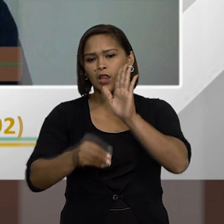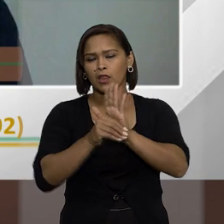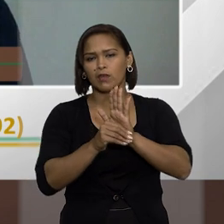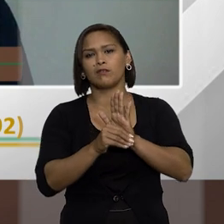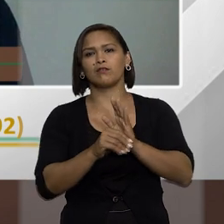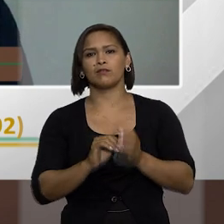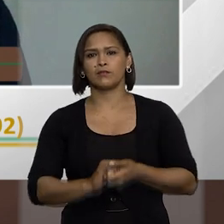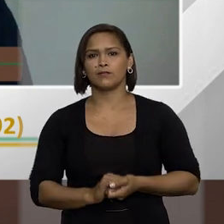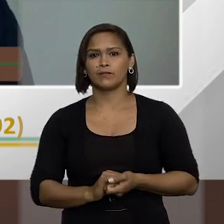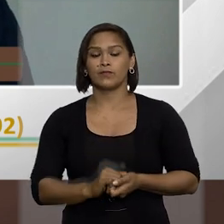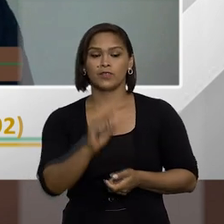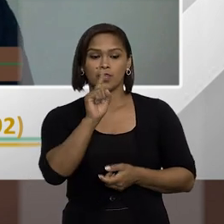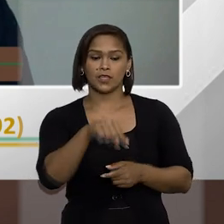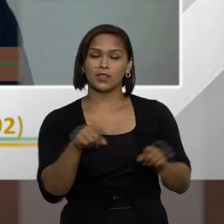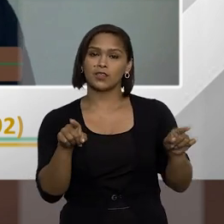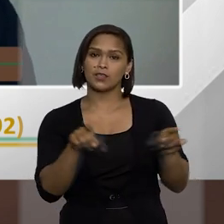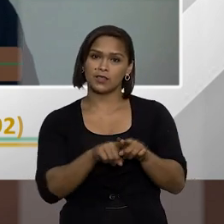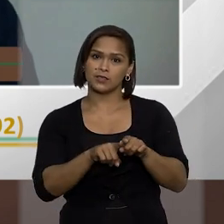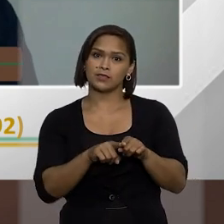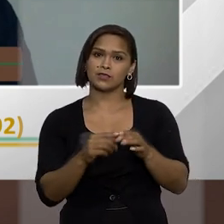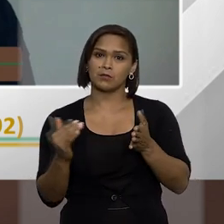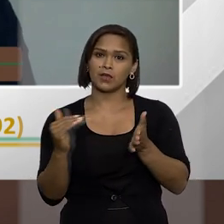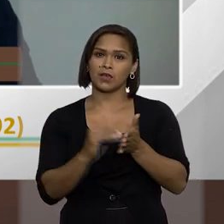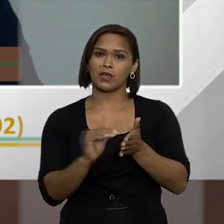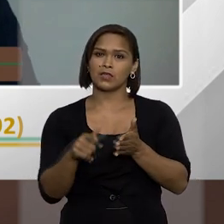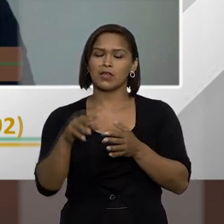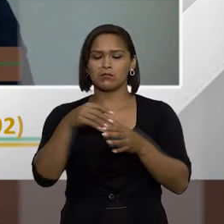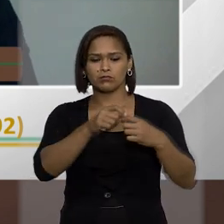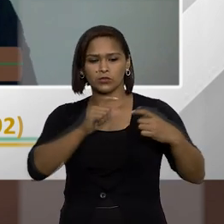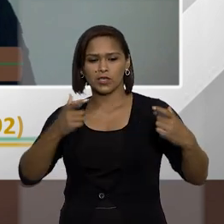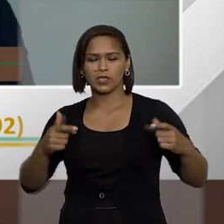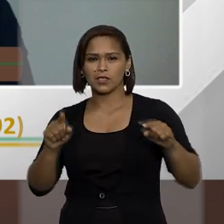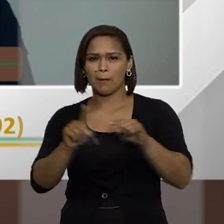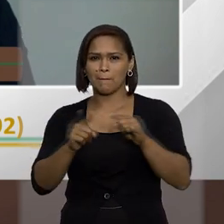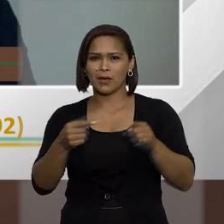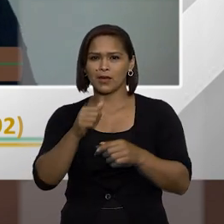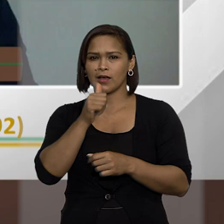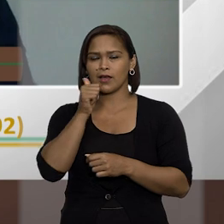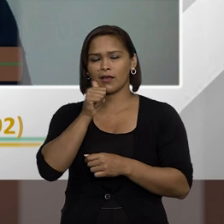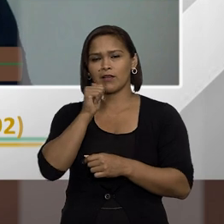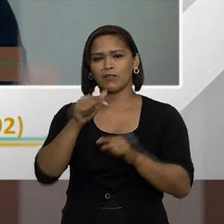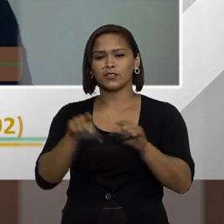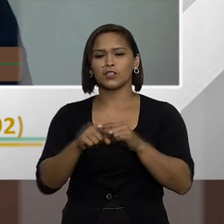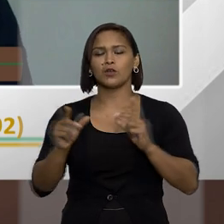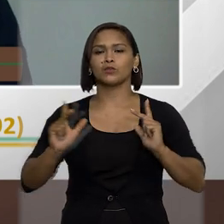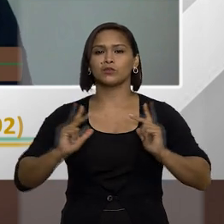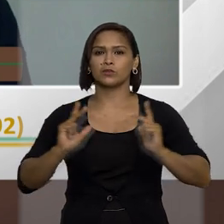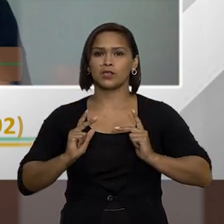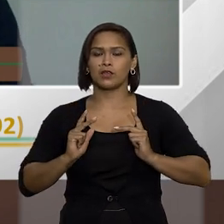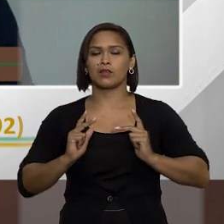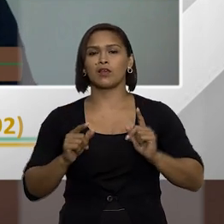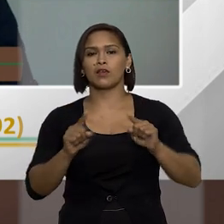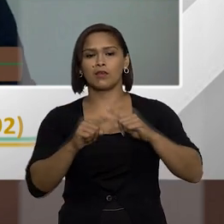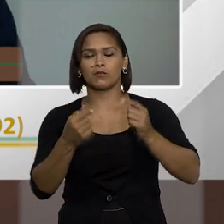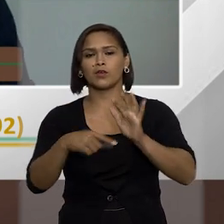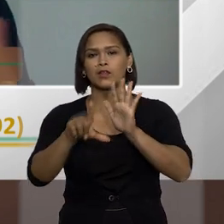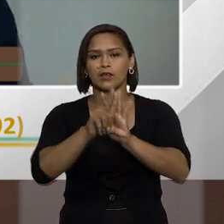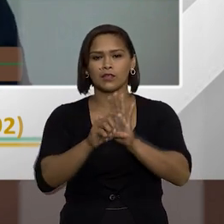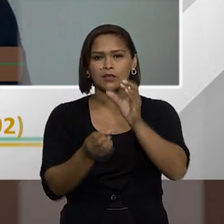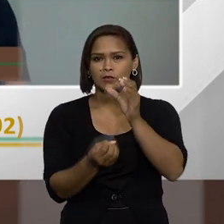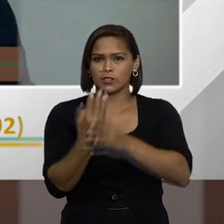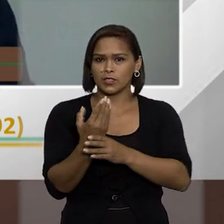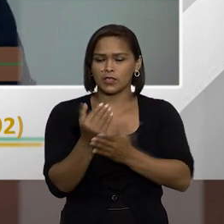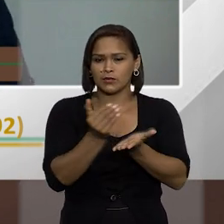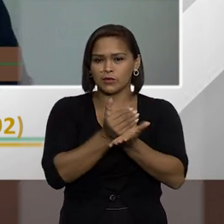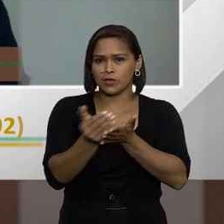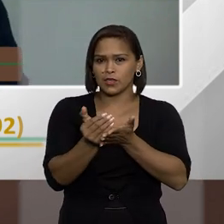previstas na lei. E, nesse ponto, até me estendendo um pouco mais, Fátima, os particulares, muito embora a lei tenha